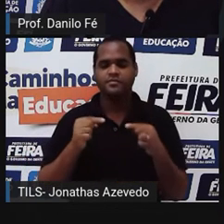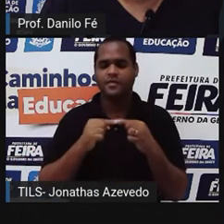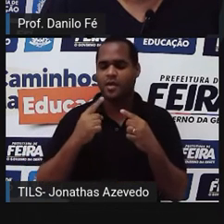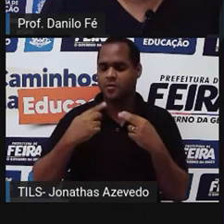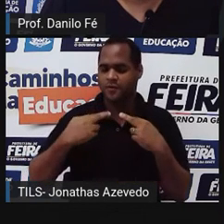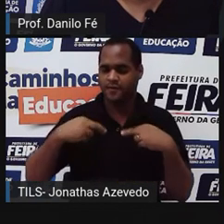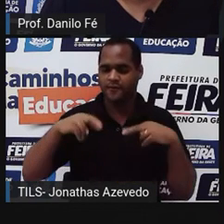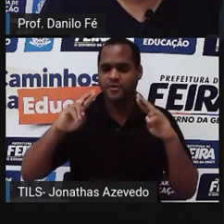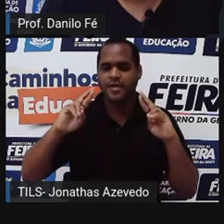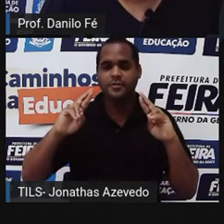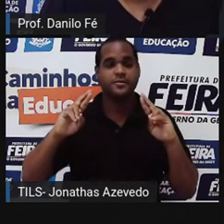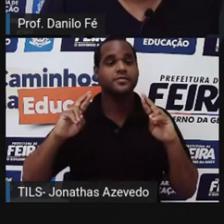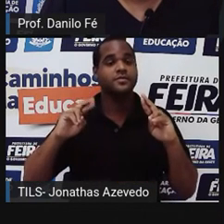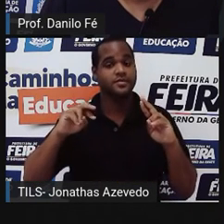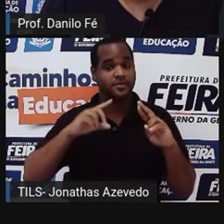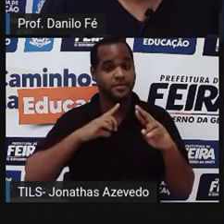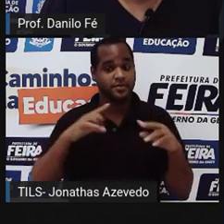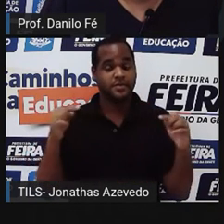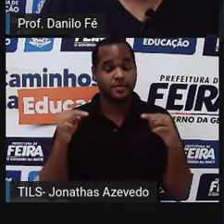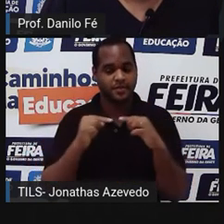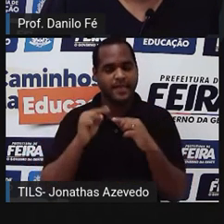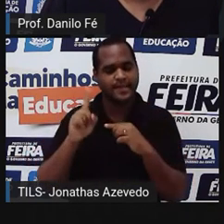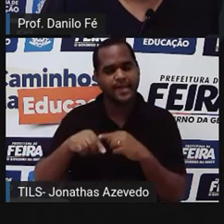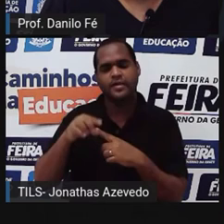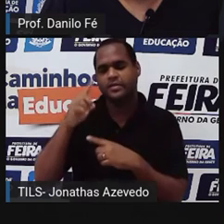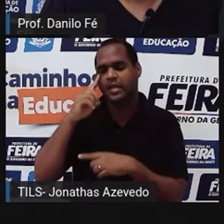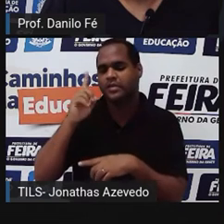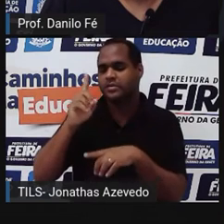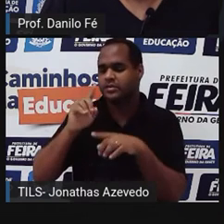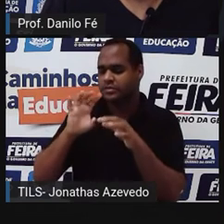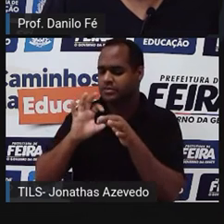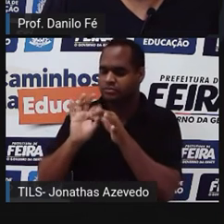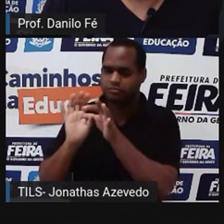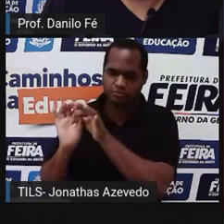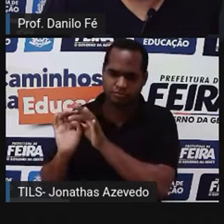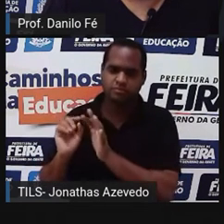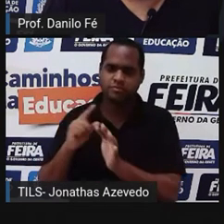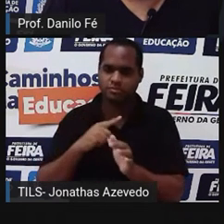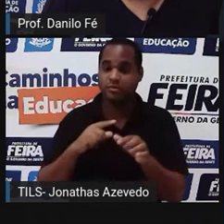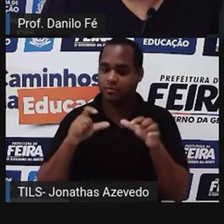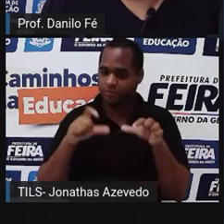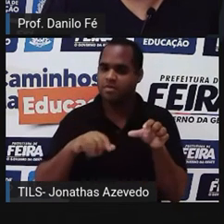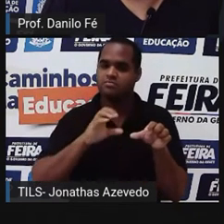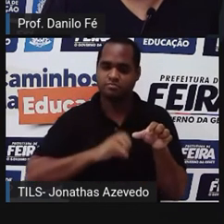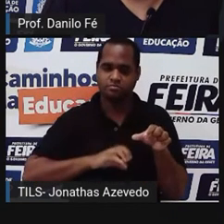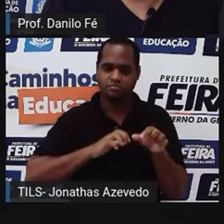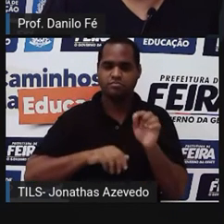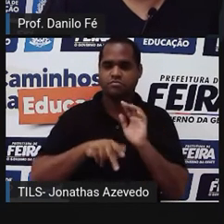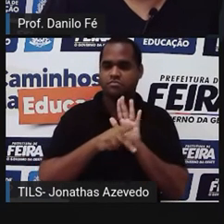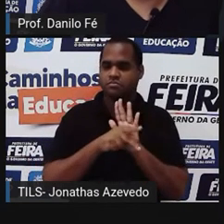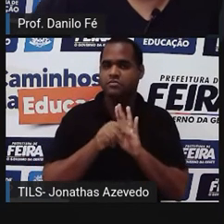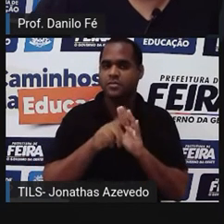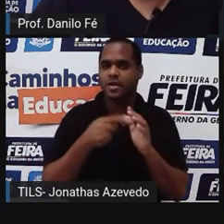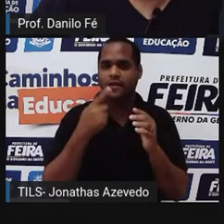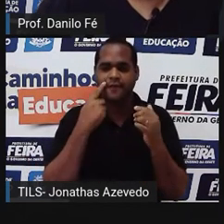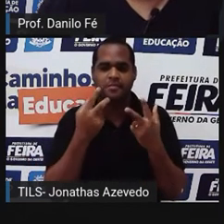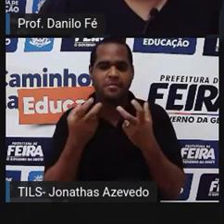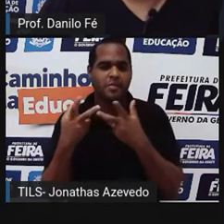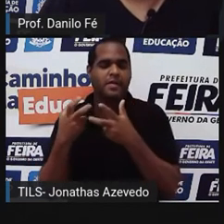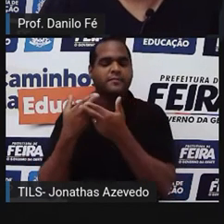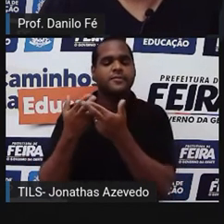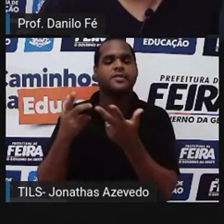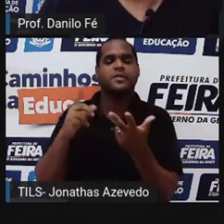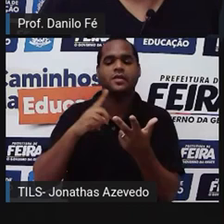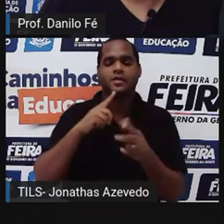revolução que tinha um caráter bem liberal em Portugal. Eles buscavam reformar,